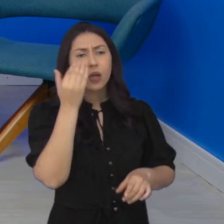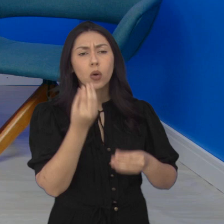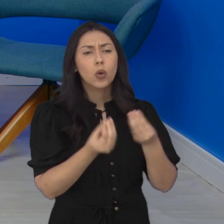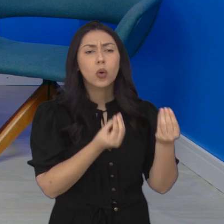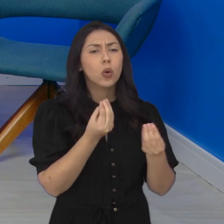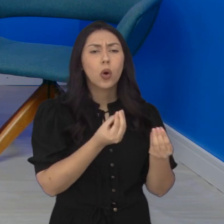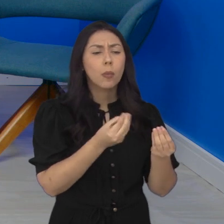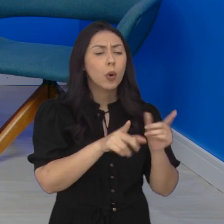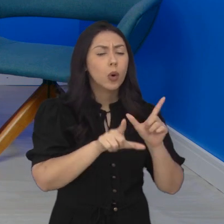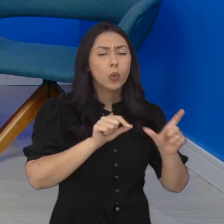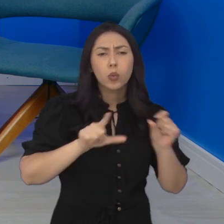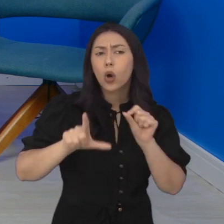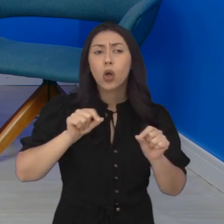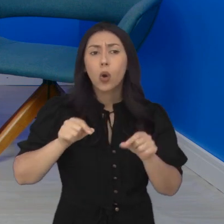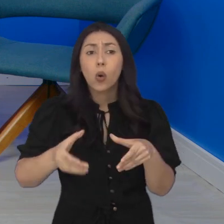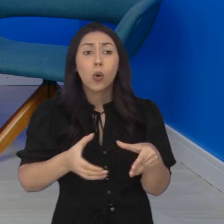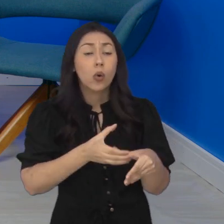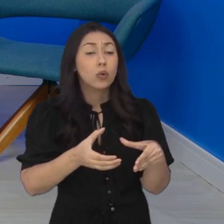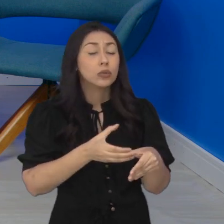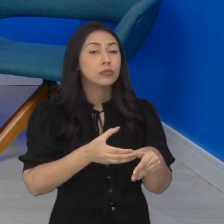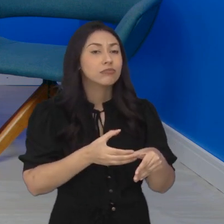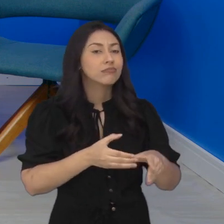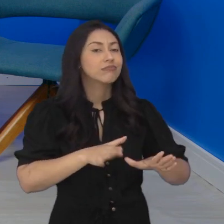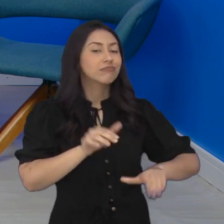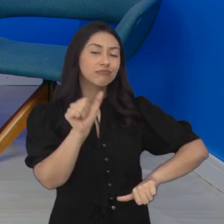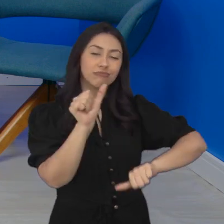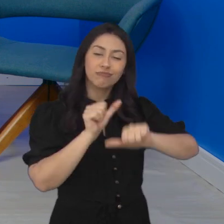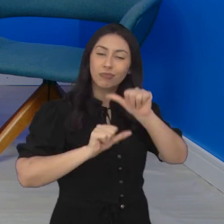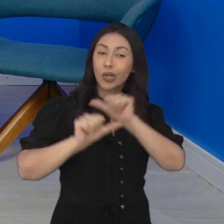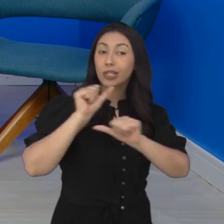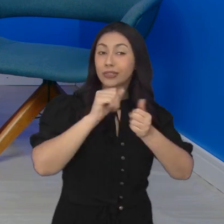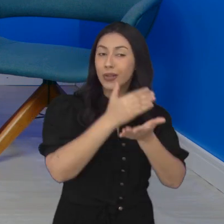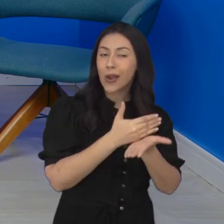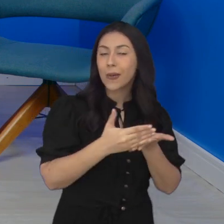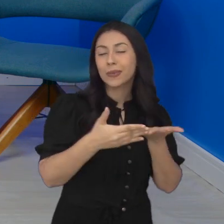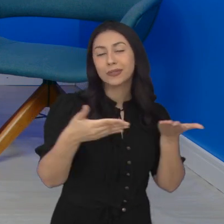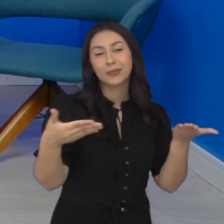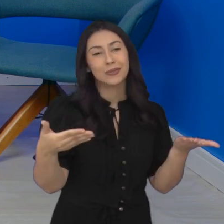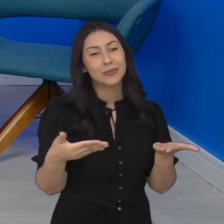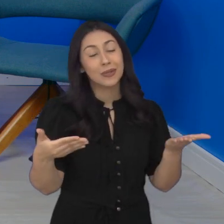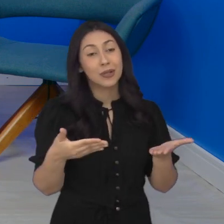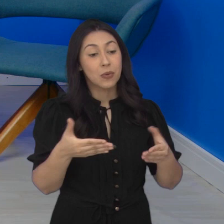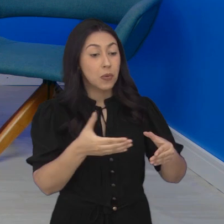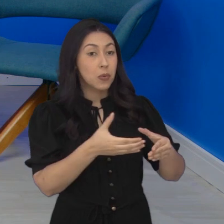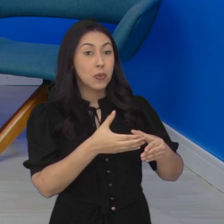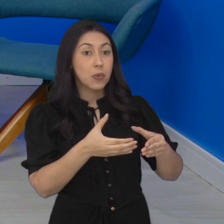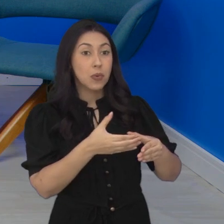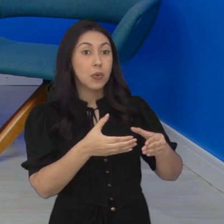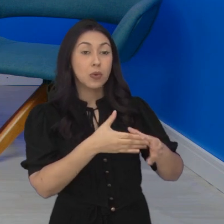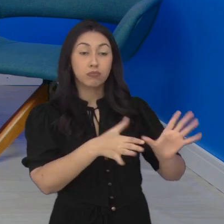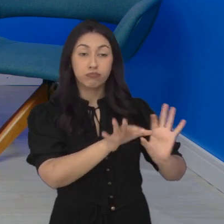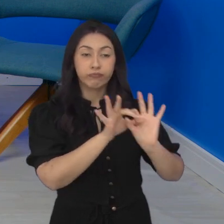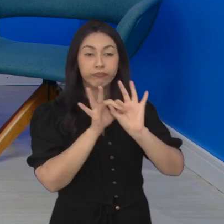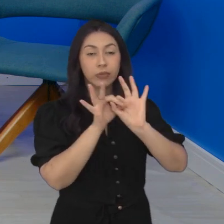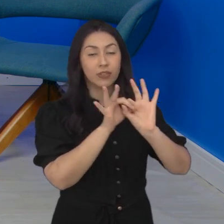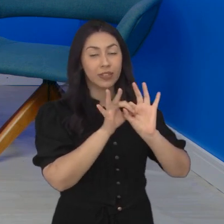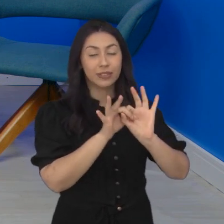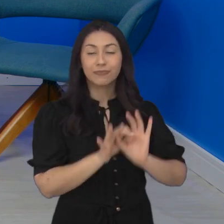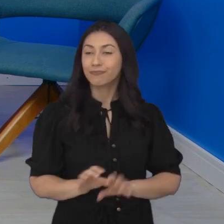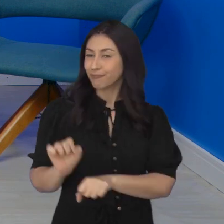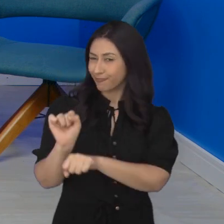o processo de escolha de um concurso e as mudanças que passaram a valer nesse ano com o Concurso Nacional